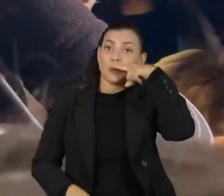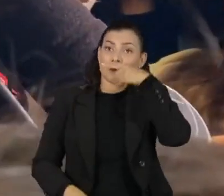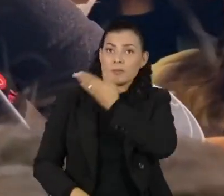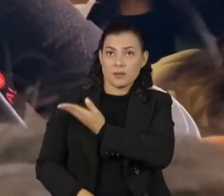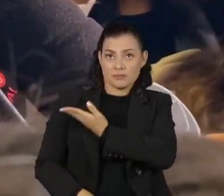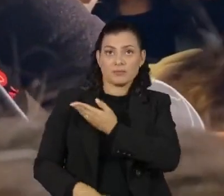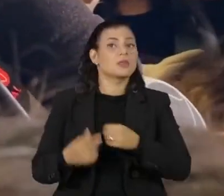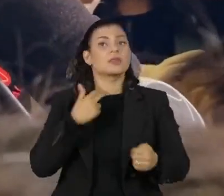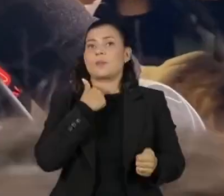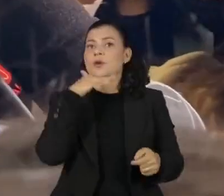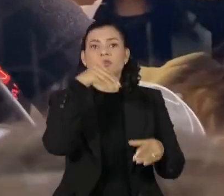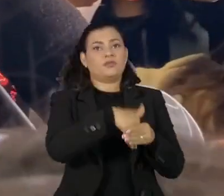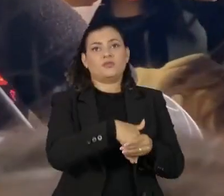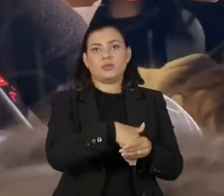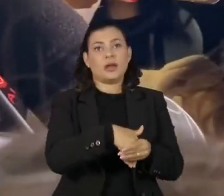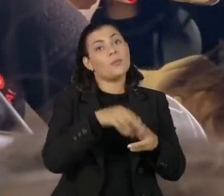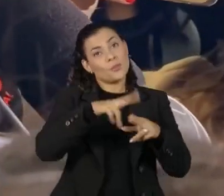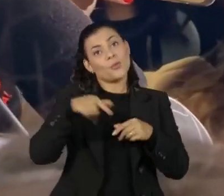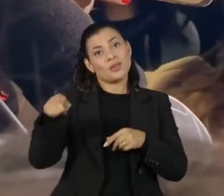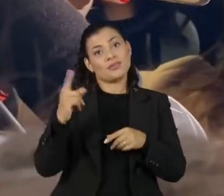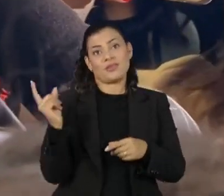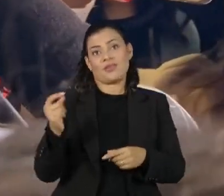impedido de votar no julgamento por estar na condição de vítima.